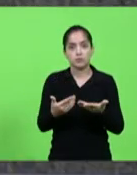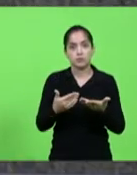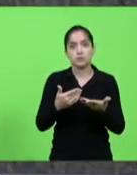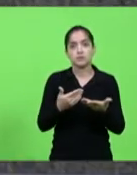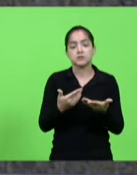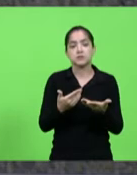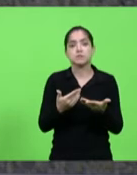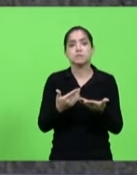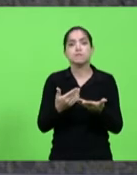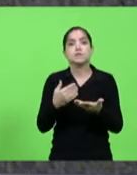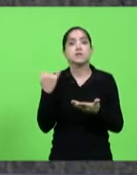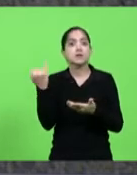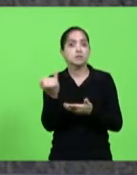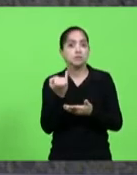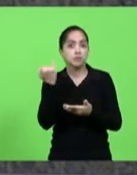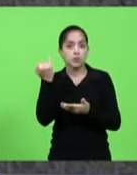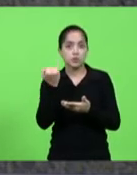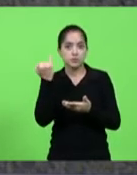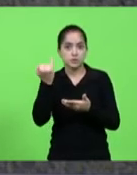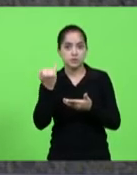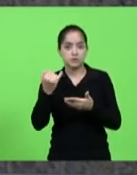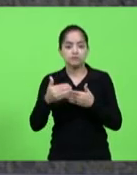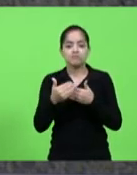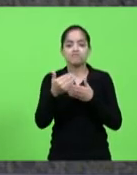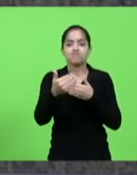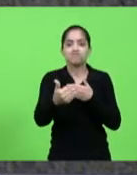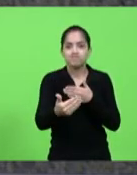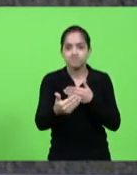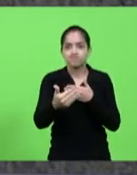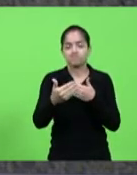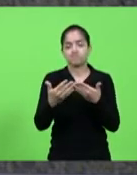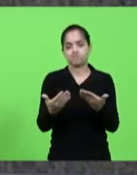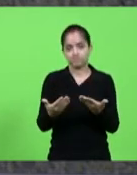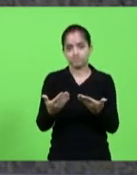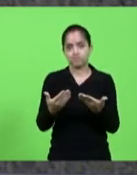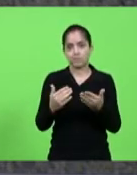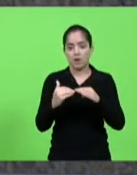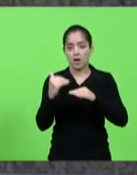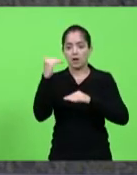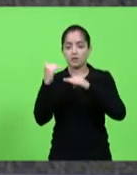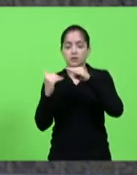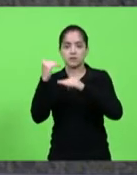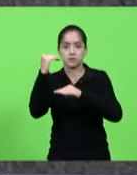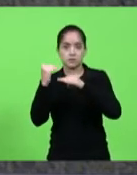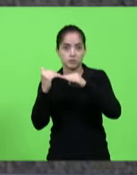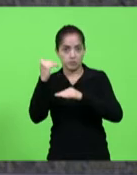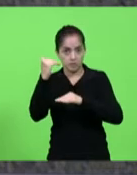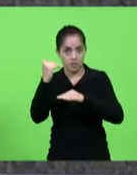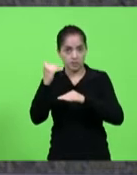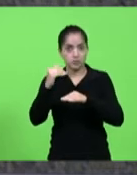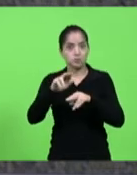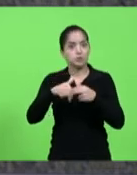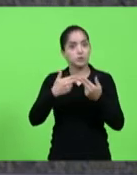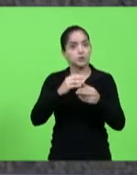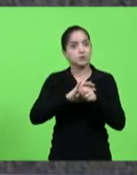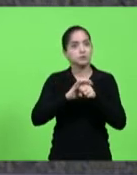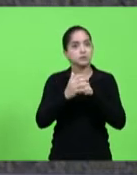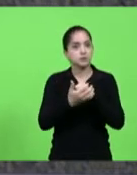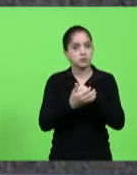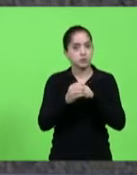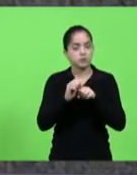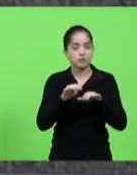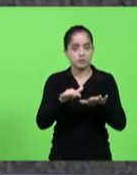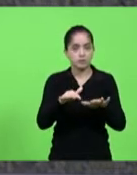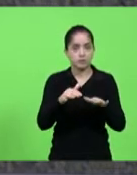essencial e estão na linha de frente no combate à desigualdade acentuada pela COVID. Diante da